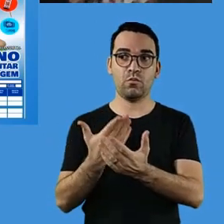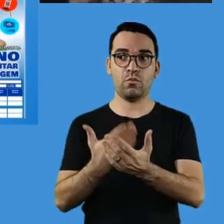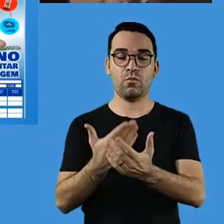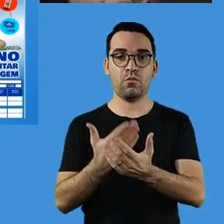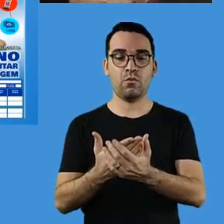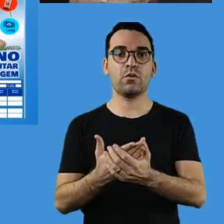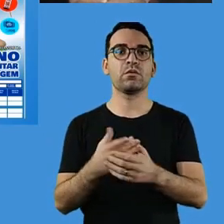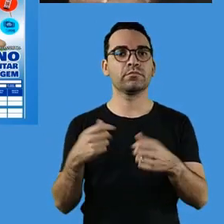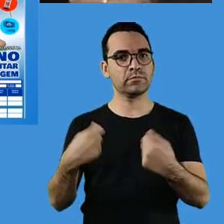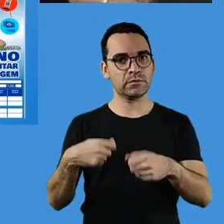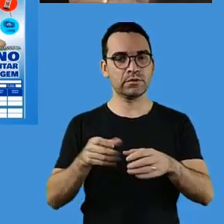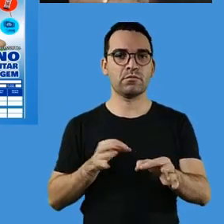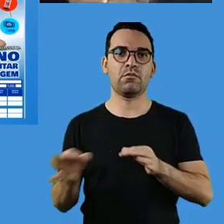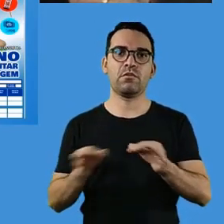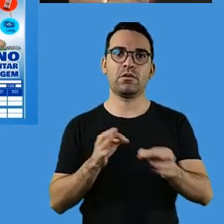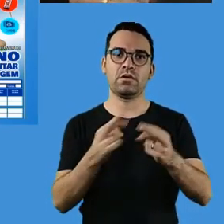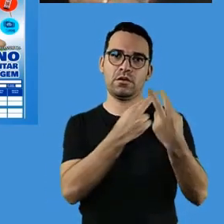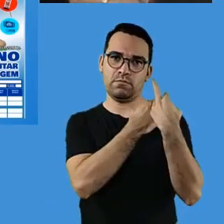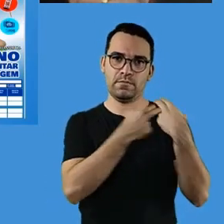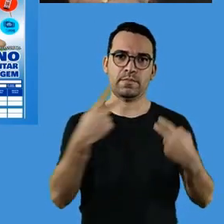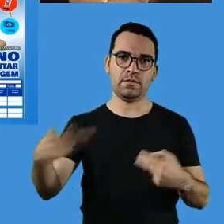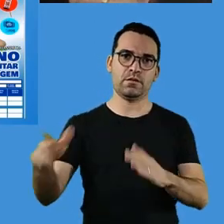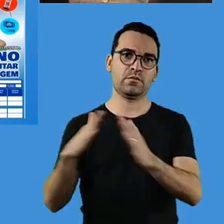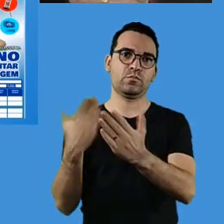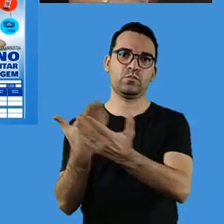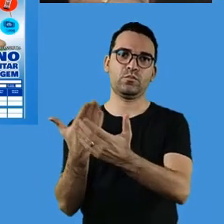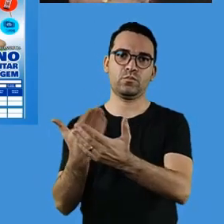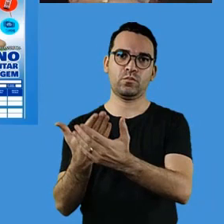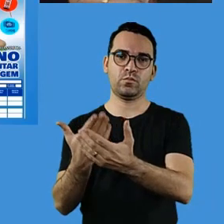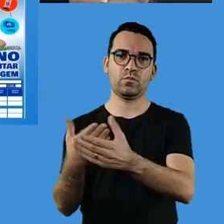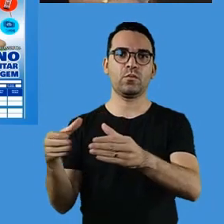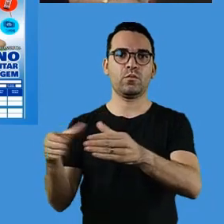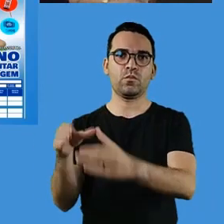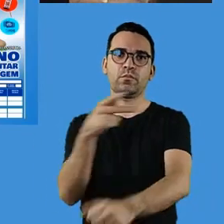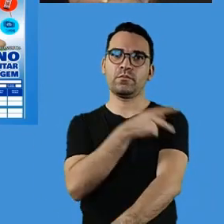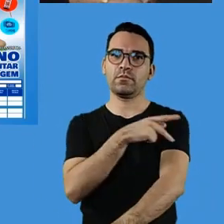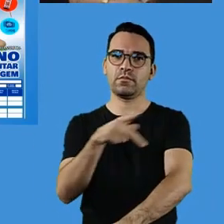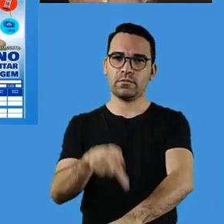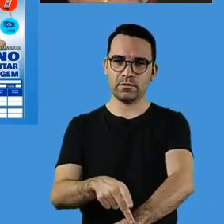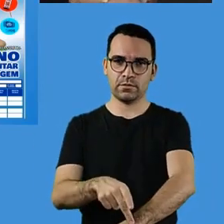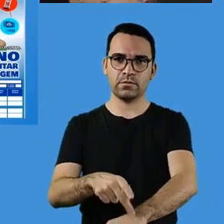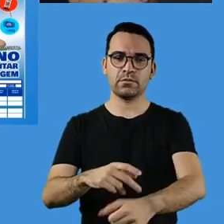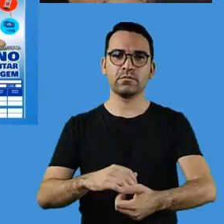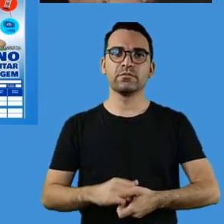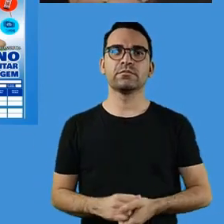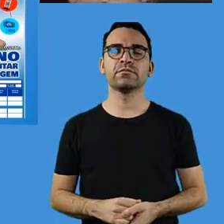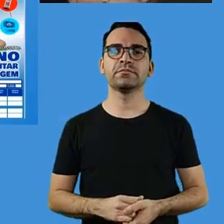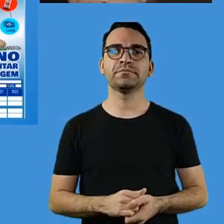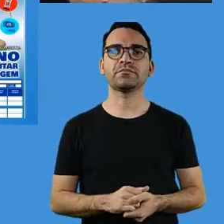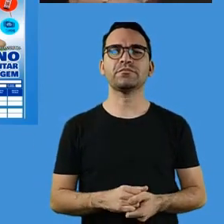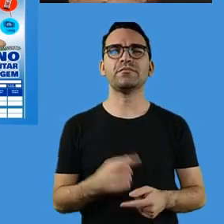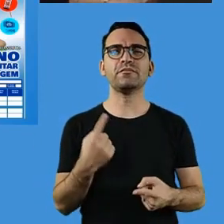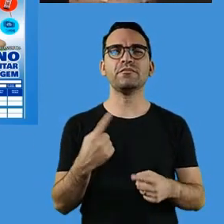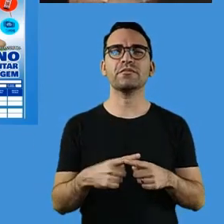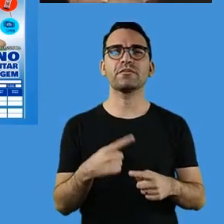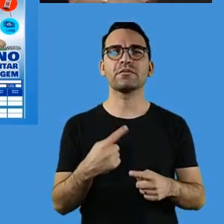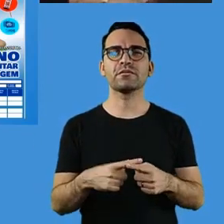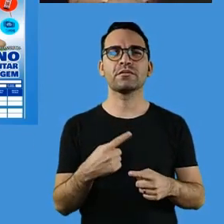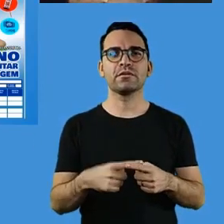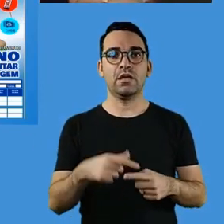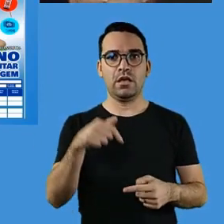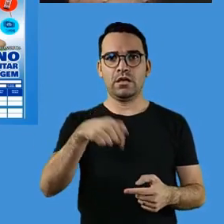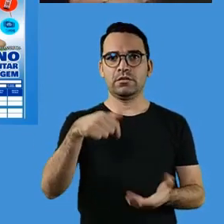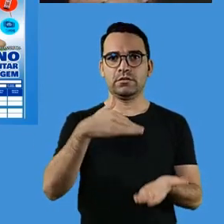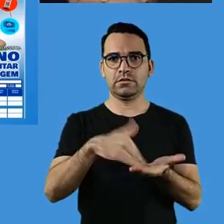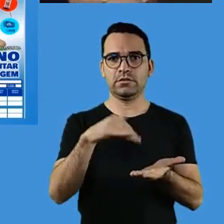organização das atividades. Até mesmo porque o caderno ele vem complementar, da mesma forma do base,